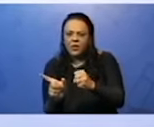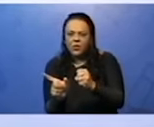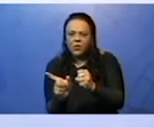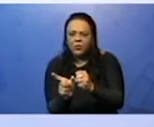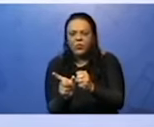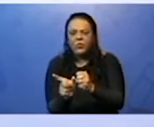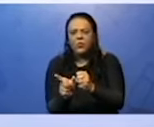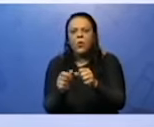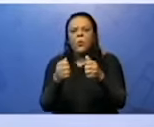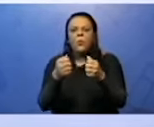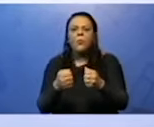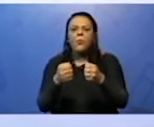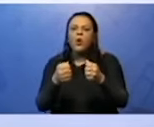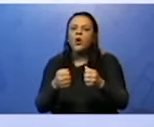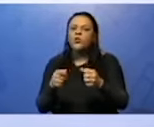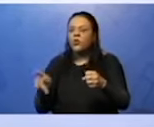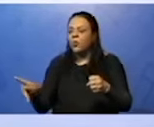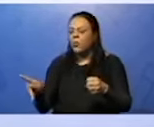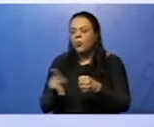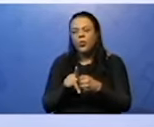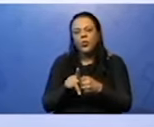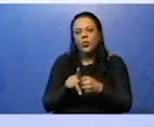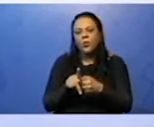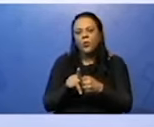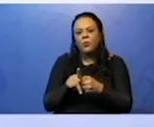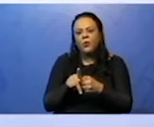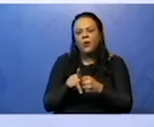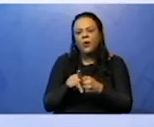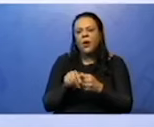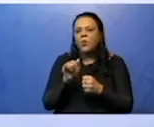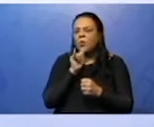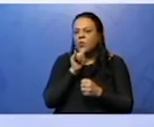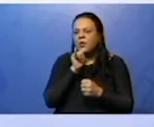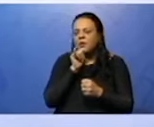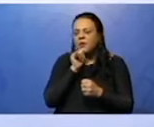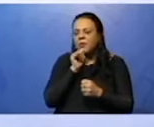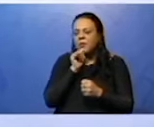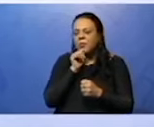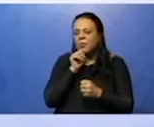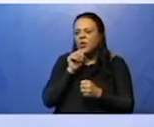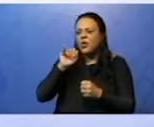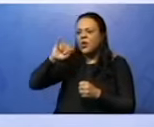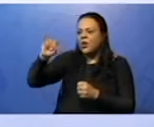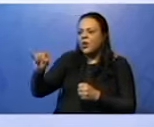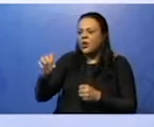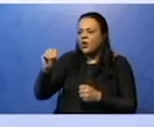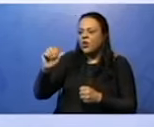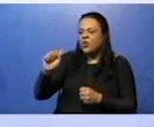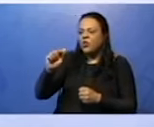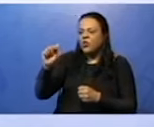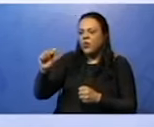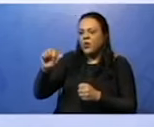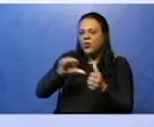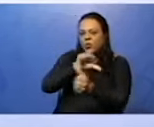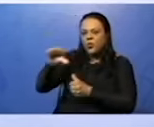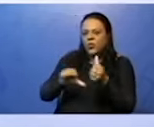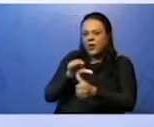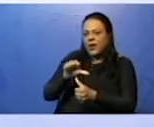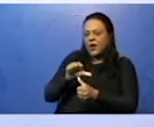o João é alto, eu posso trocar João por um pronome. Ele é alto. Ele também é o núcleo do sujeito. Certo?